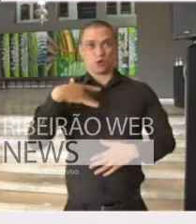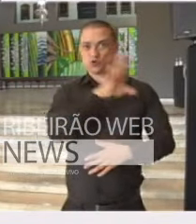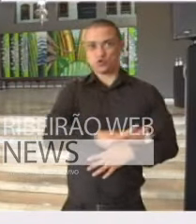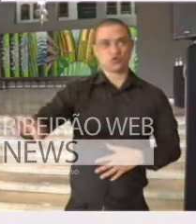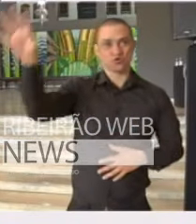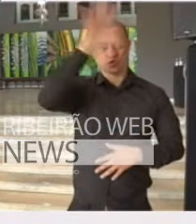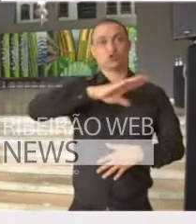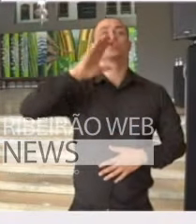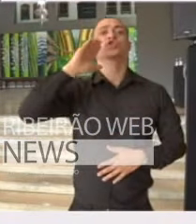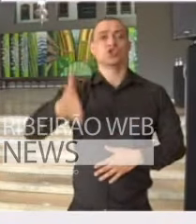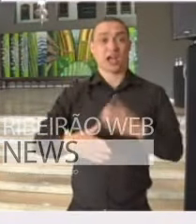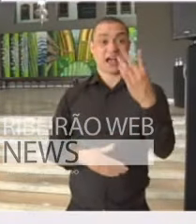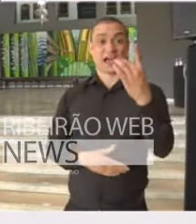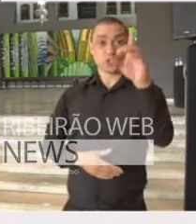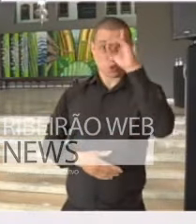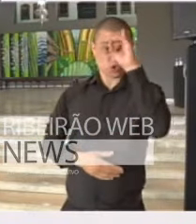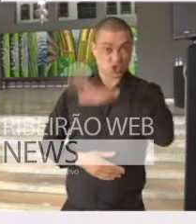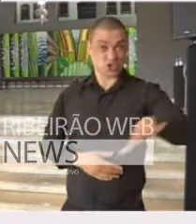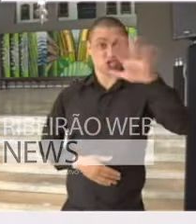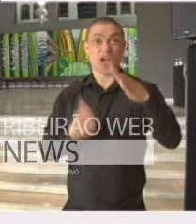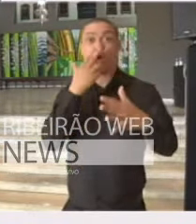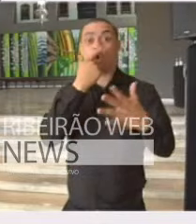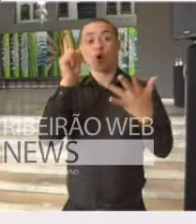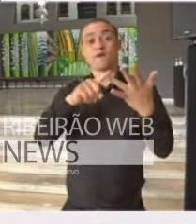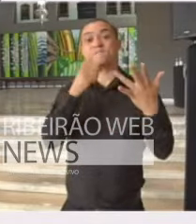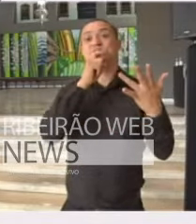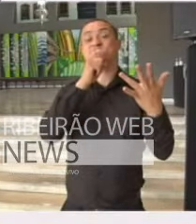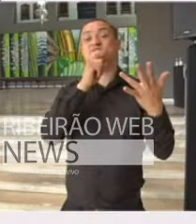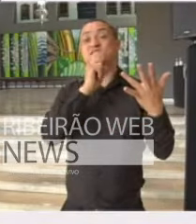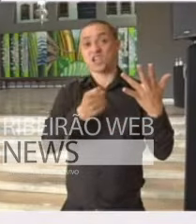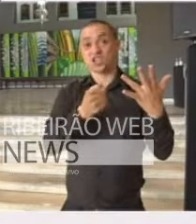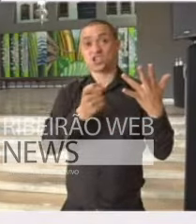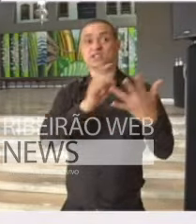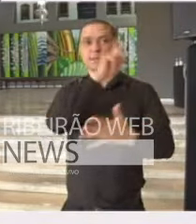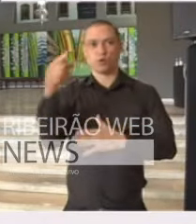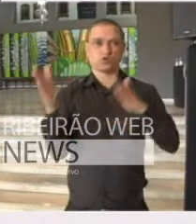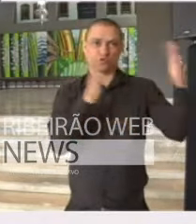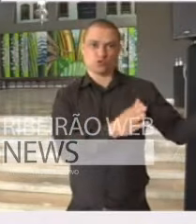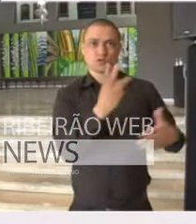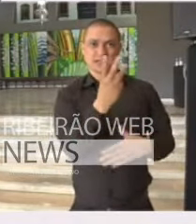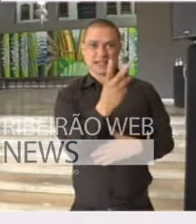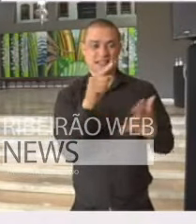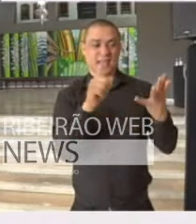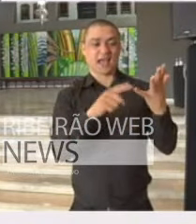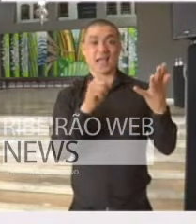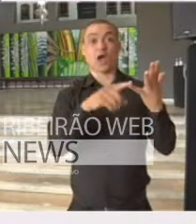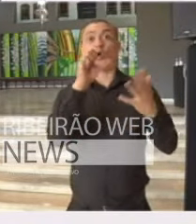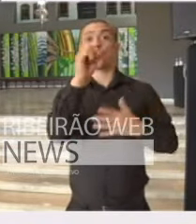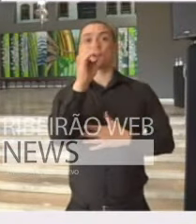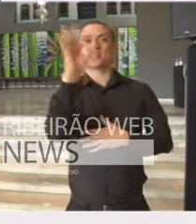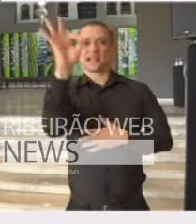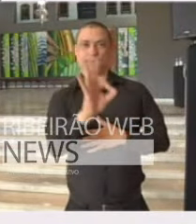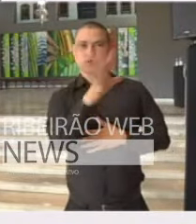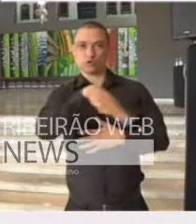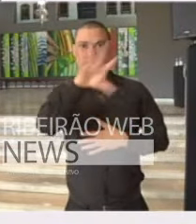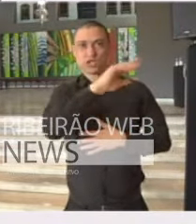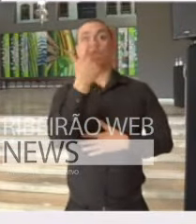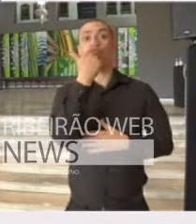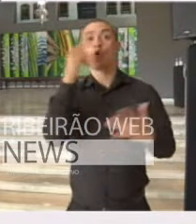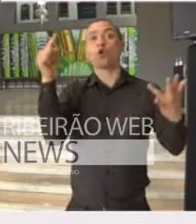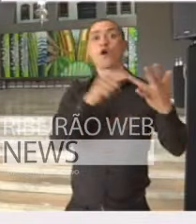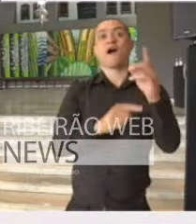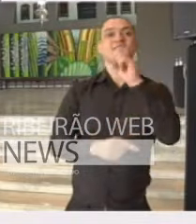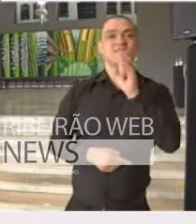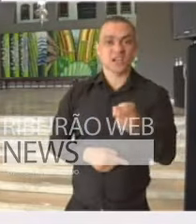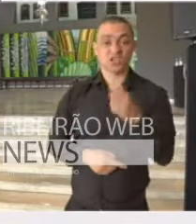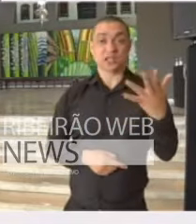dentro de um ciclo de 14 dias no verde, e depois, para chegarmos à etapa 3, 80% dentro do verde, ou seja,